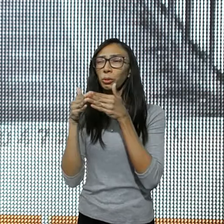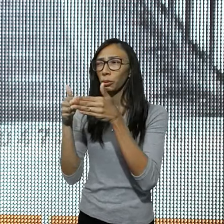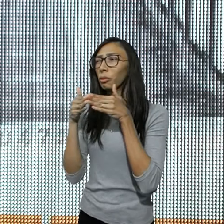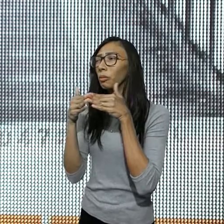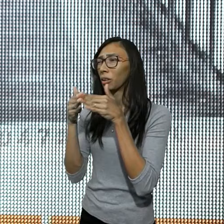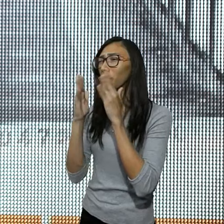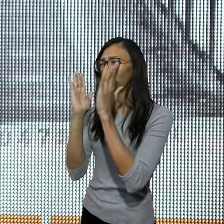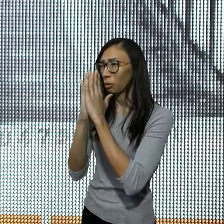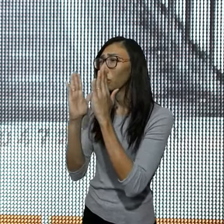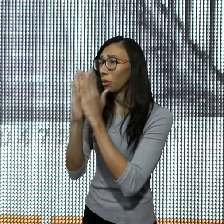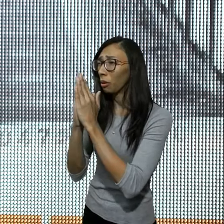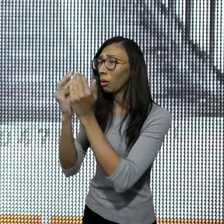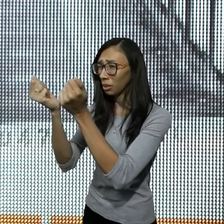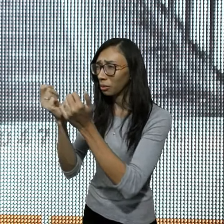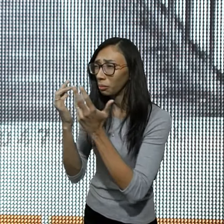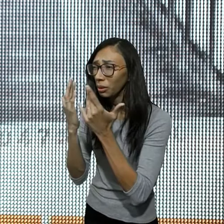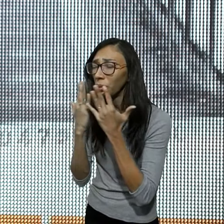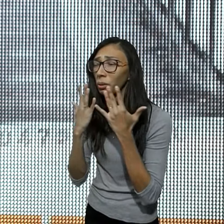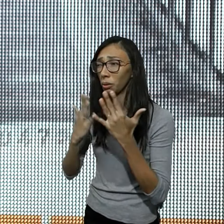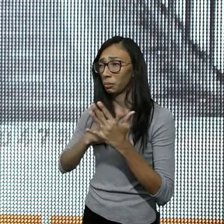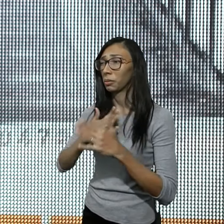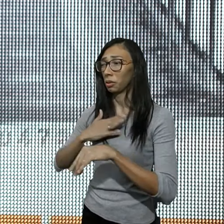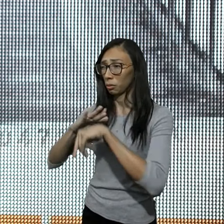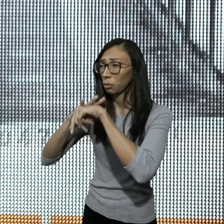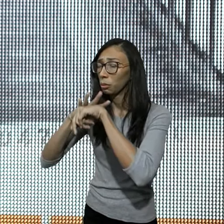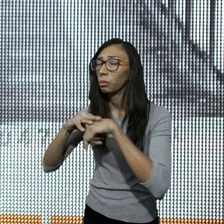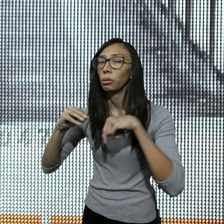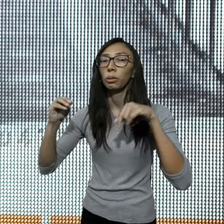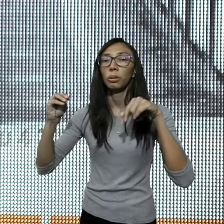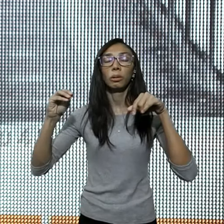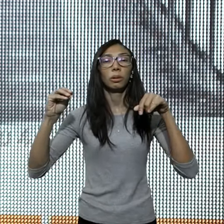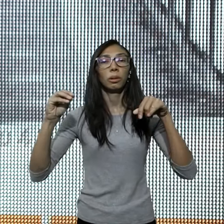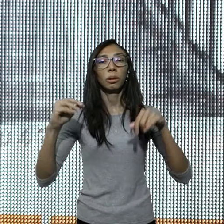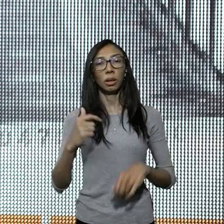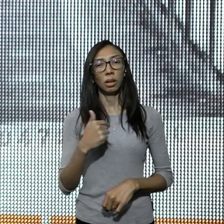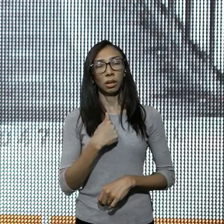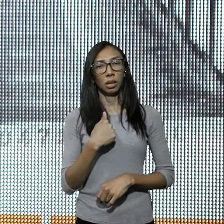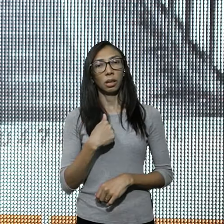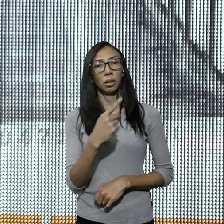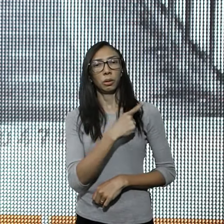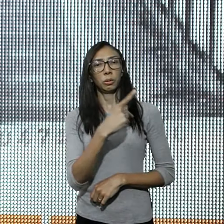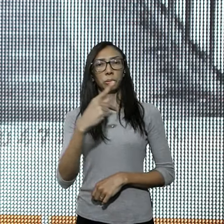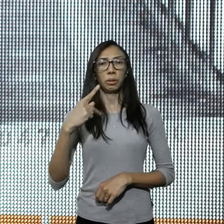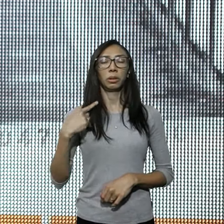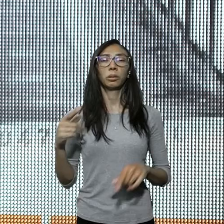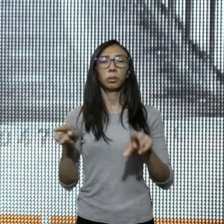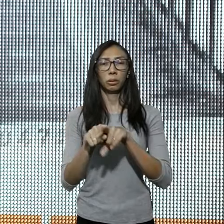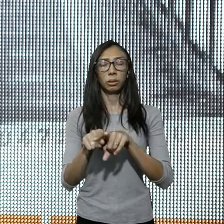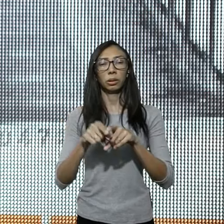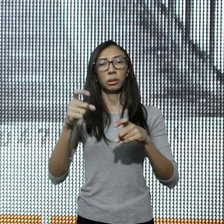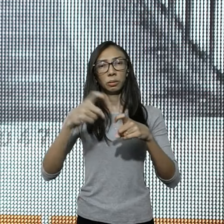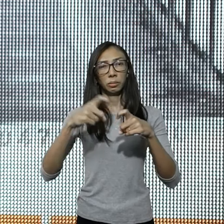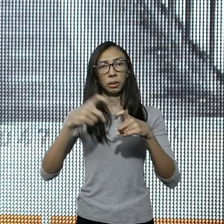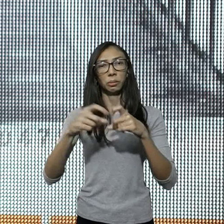peça por Deus, peça a Deus por mim, durante todo, esse meu tempo, como pastor e médica, eu tenho encontrado, pessoas, nos lugares,